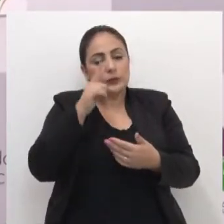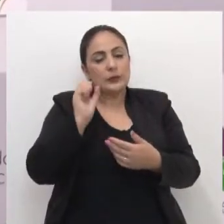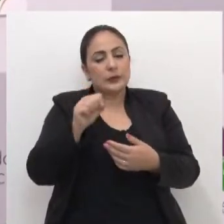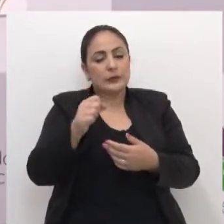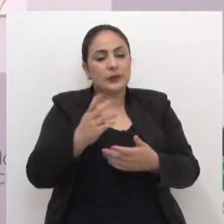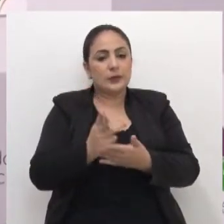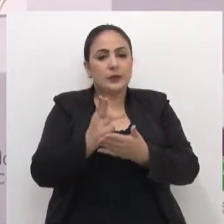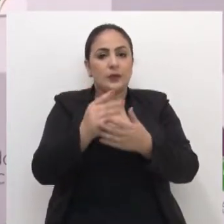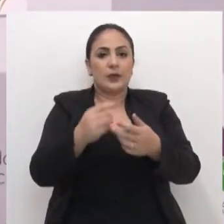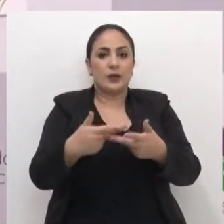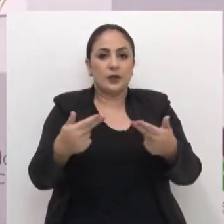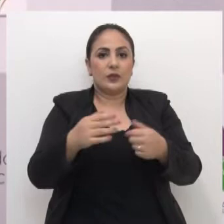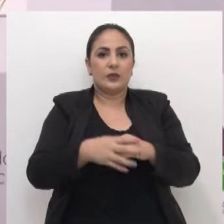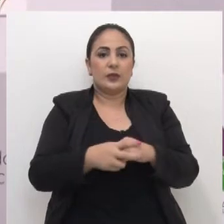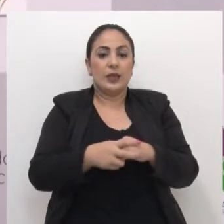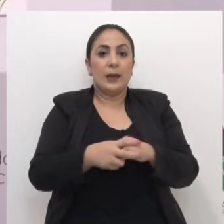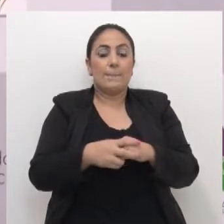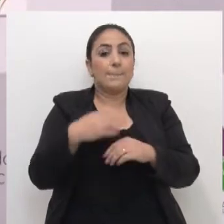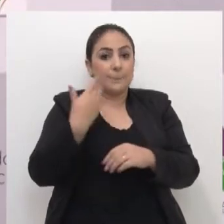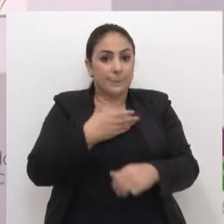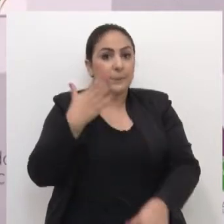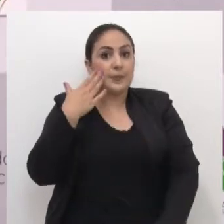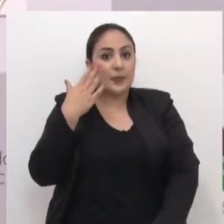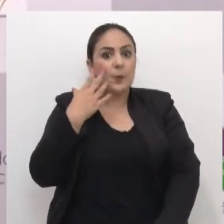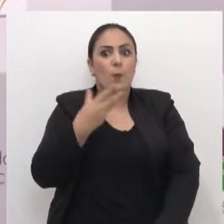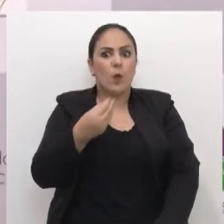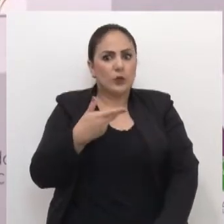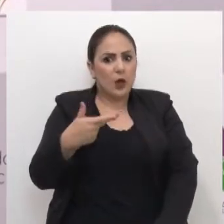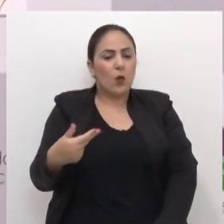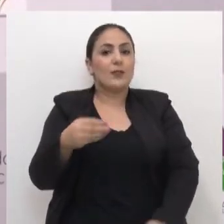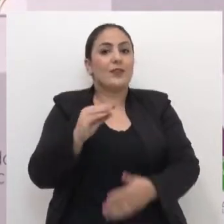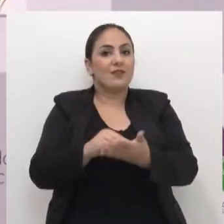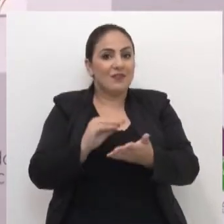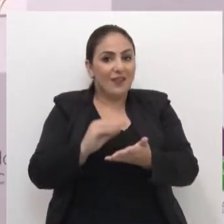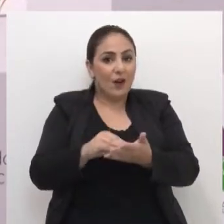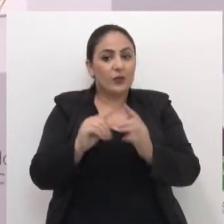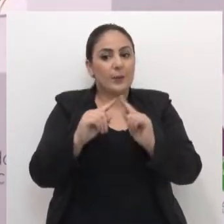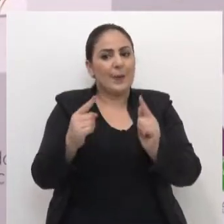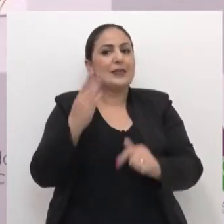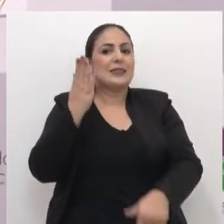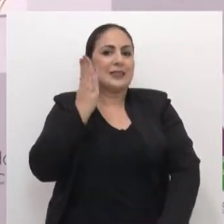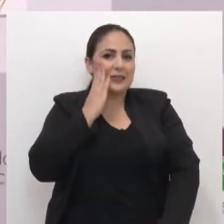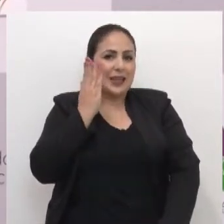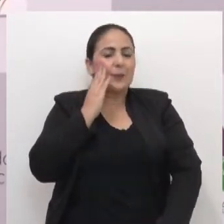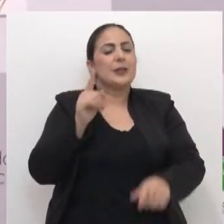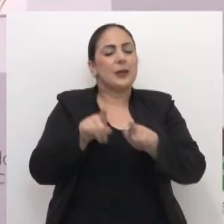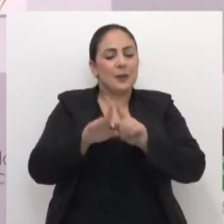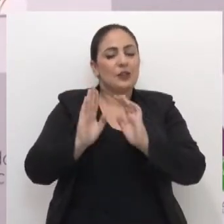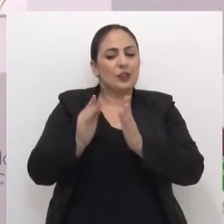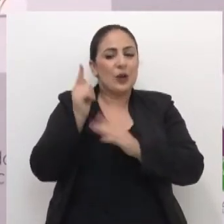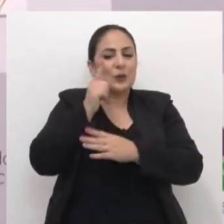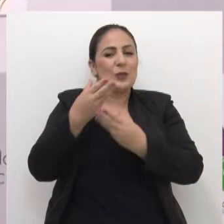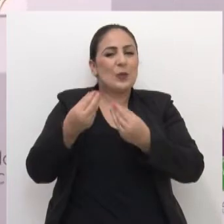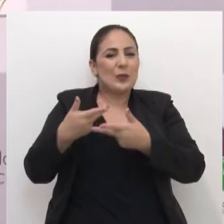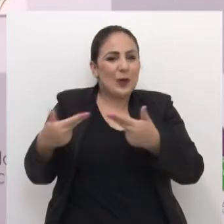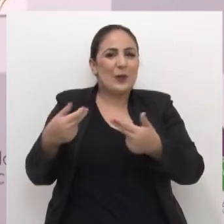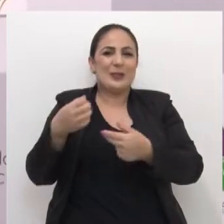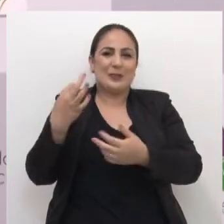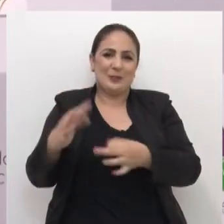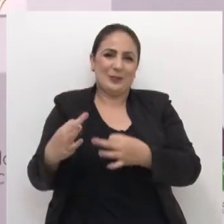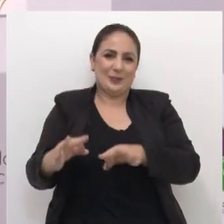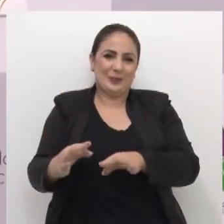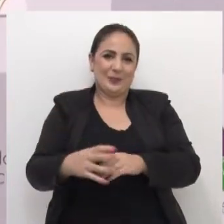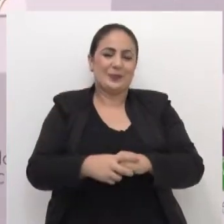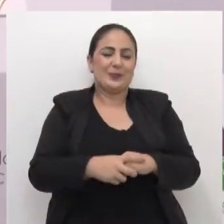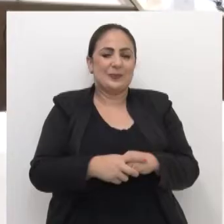acontecendo. A gente sabe que tem muita coisa para ser feita, mas também sabe que muita coisa já foi feita e já é realidade